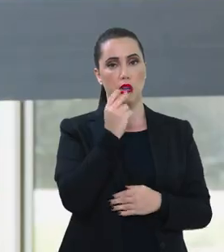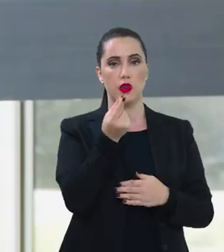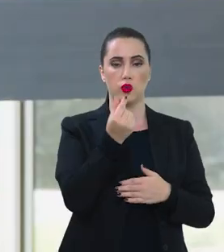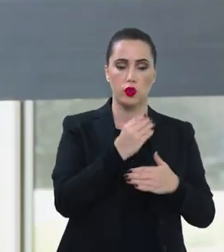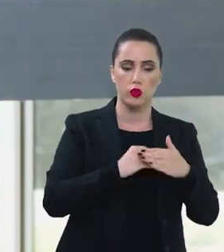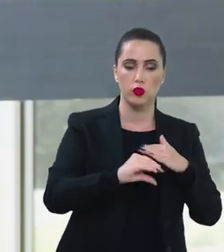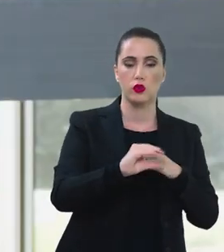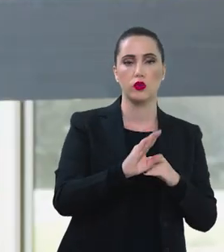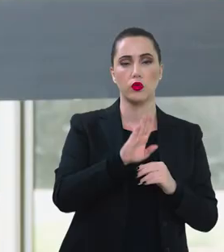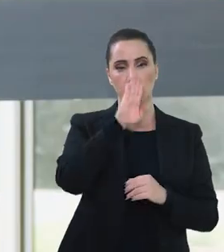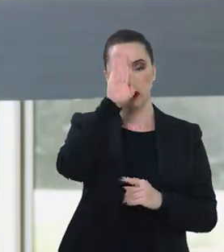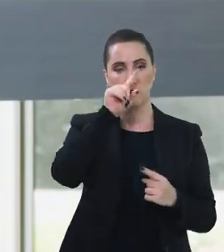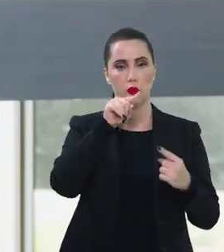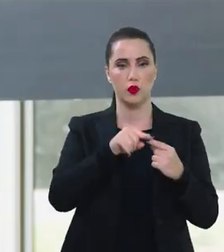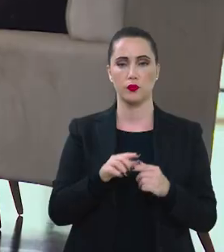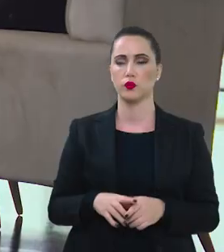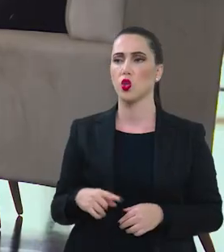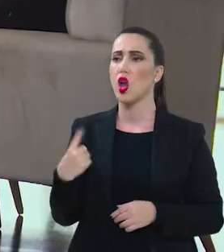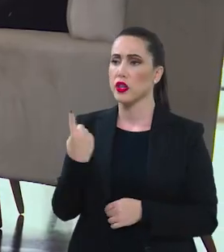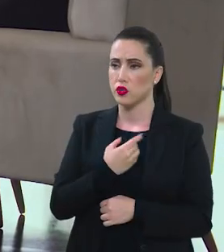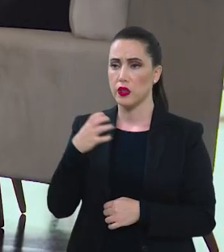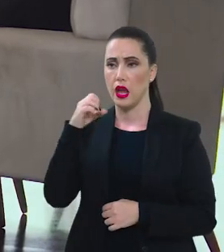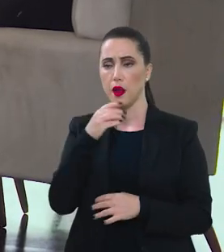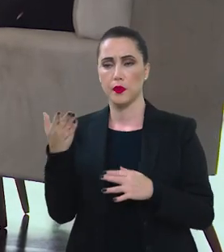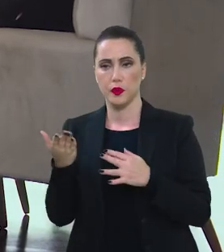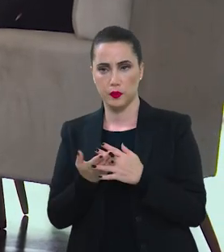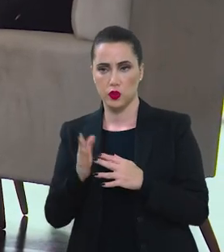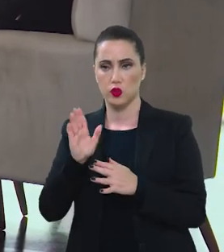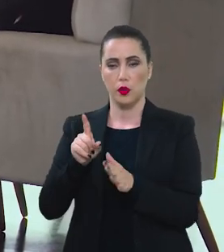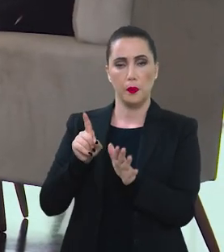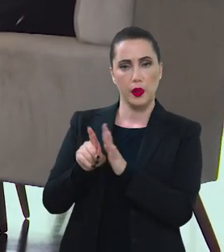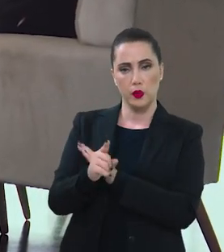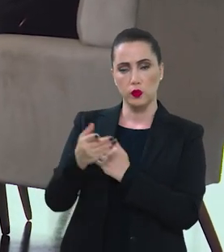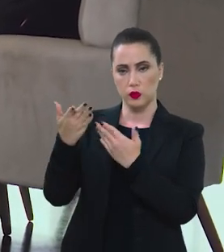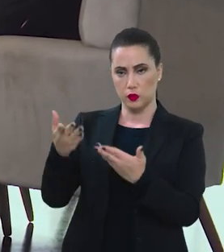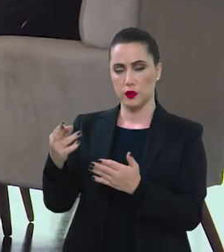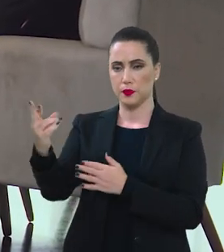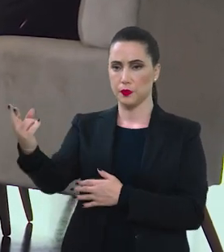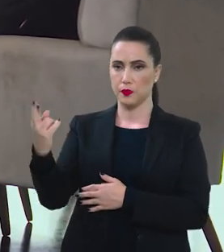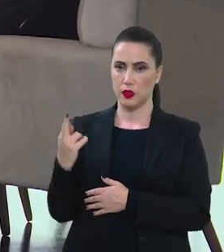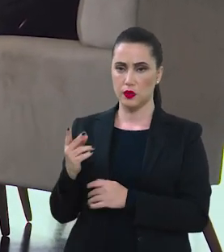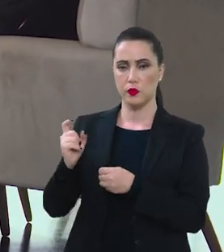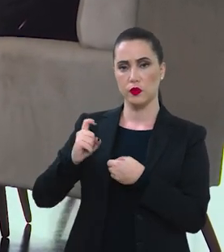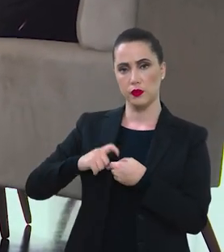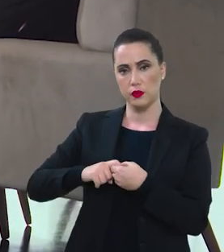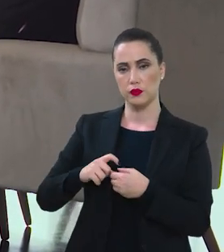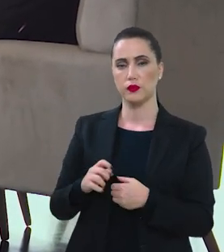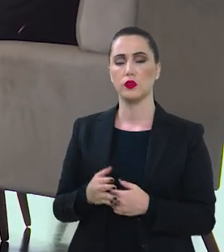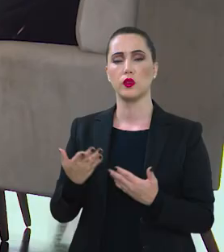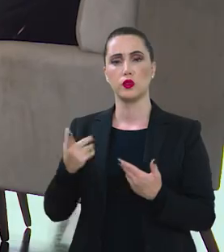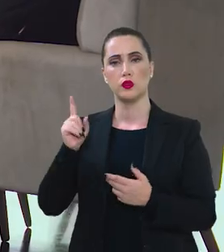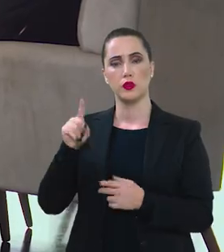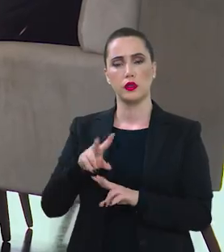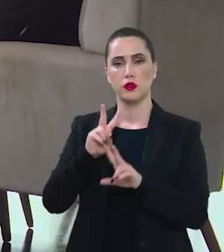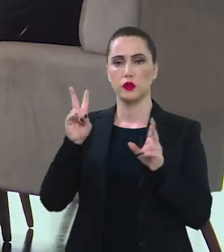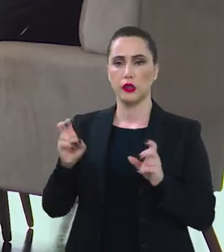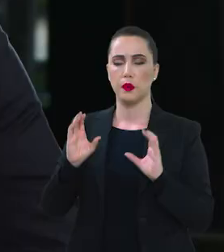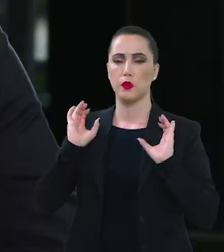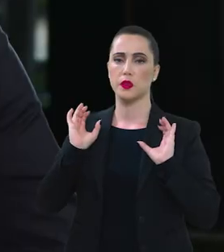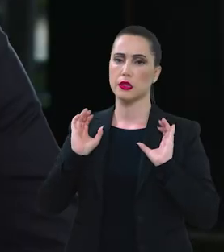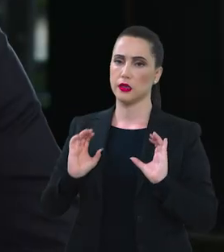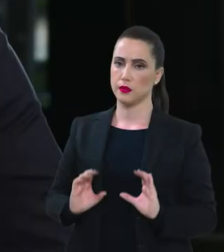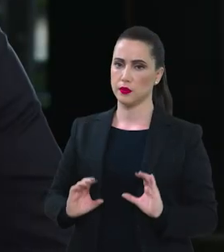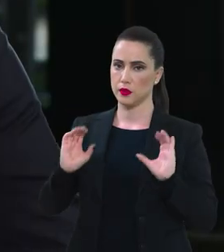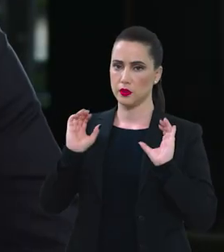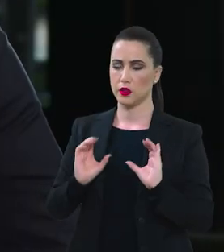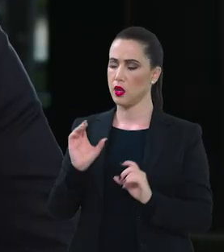investimento e retomando isso como prioridade. Tamires, a vai para um rápido intervalo, mas já queria deixar uma questão para você responder na retomada do segundo bloco, que é a